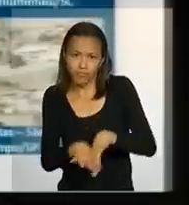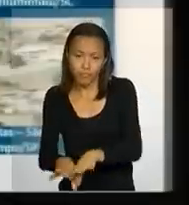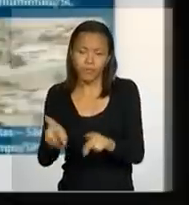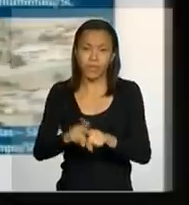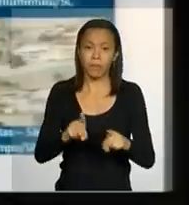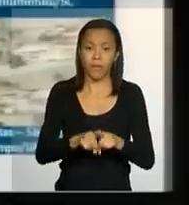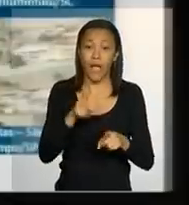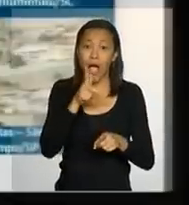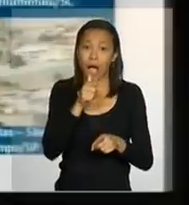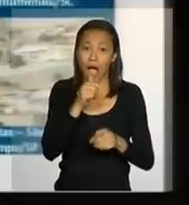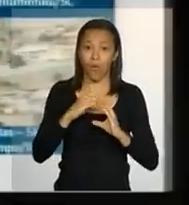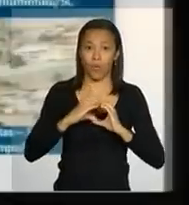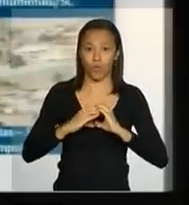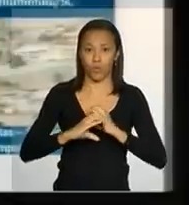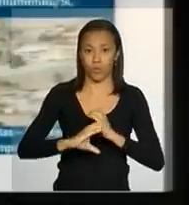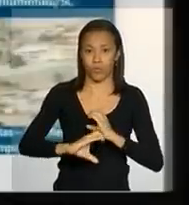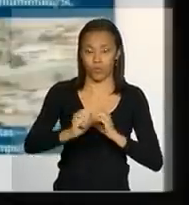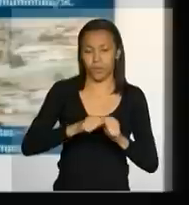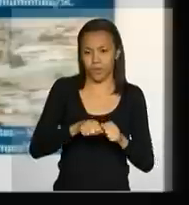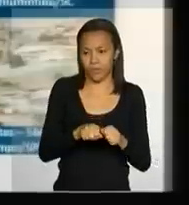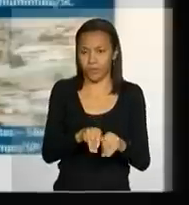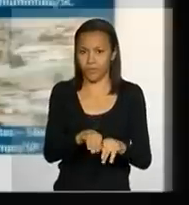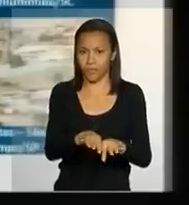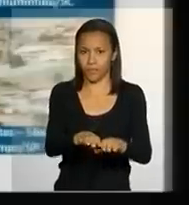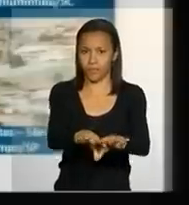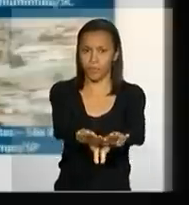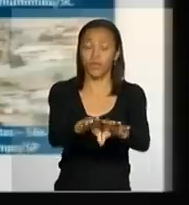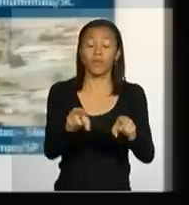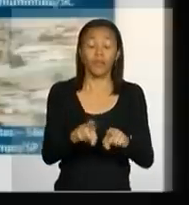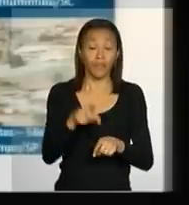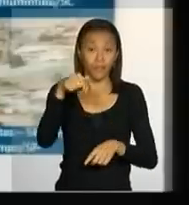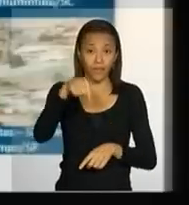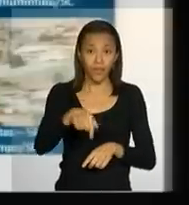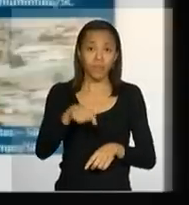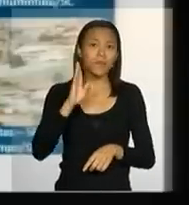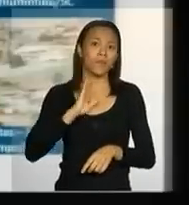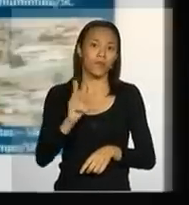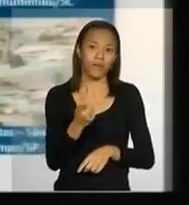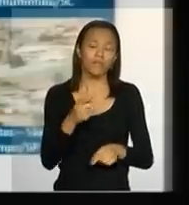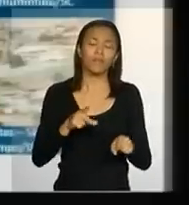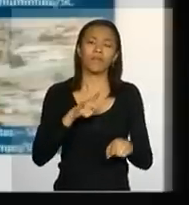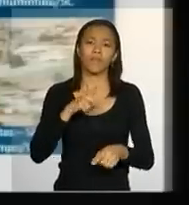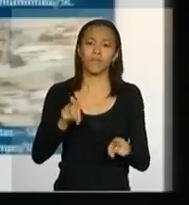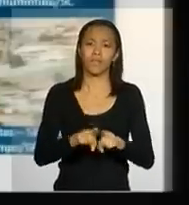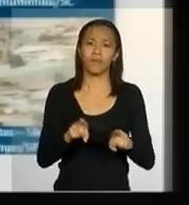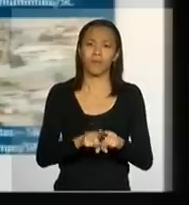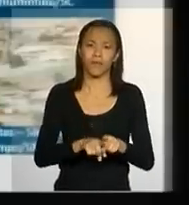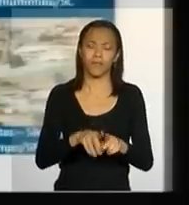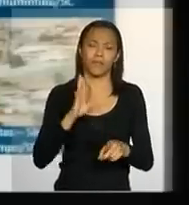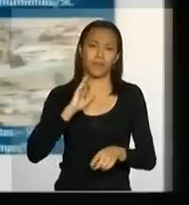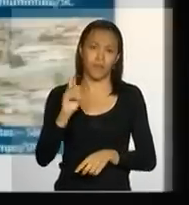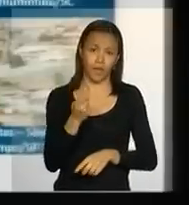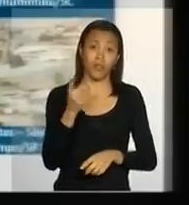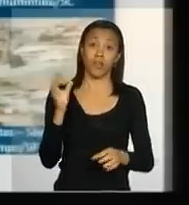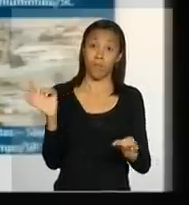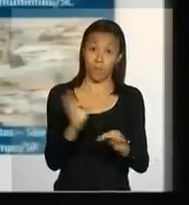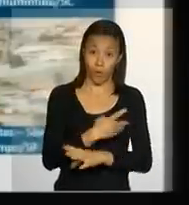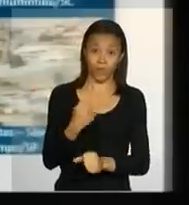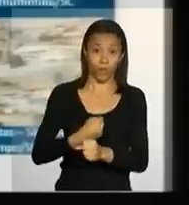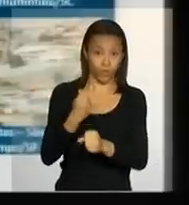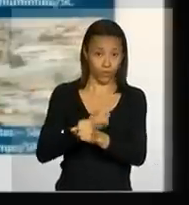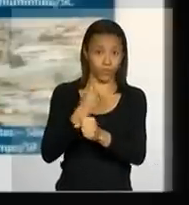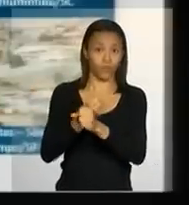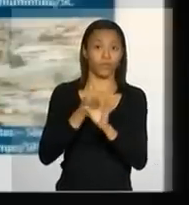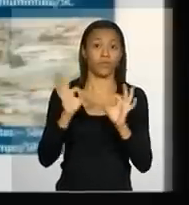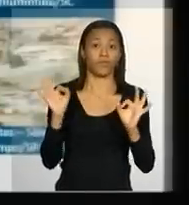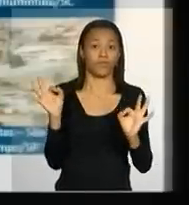drenagem em Belo Horizonte. Essa obra, inclusive, essa obra ali de Belo Horizonte está concluída, uma